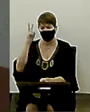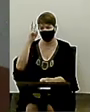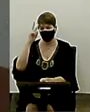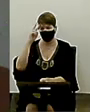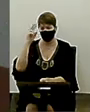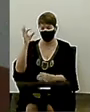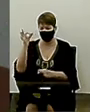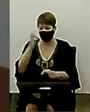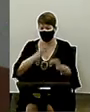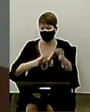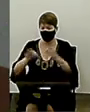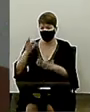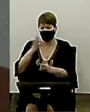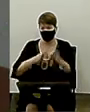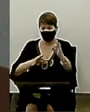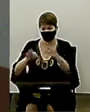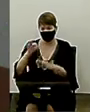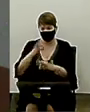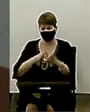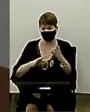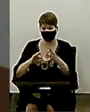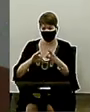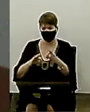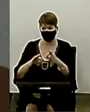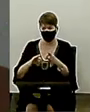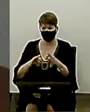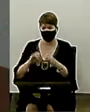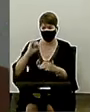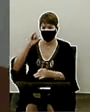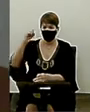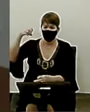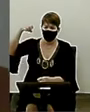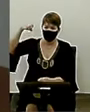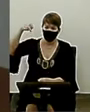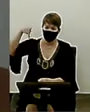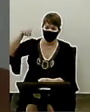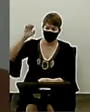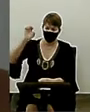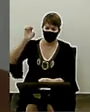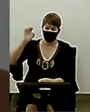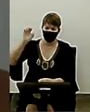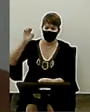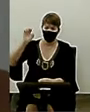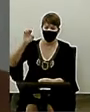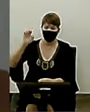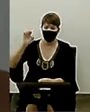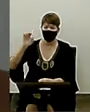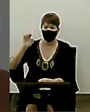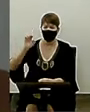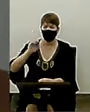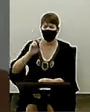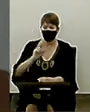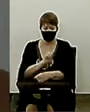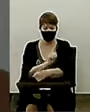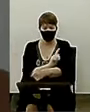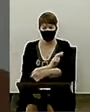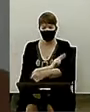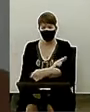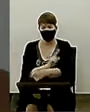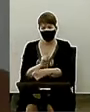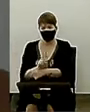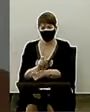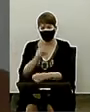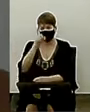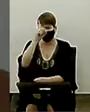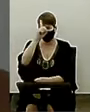algumas organizações. O IP, o Samuel Grande já está aí, o Hospital de Rio Verde, o Hospital Evangelico